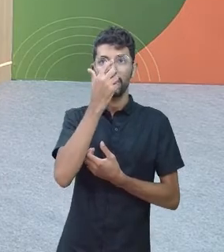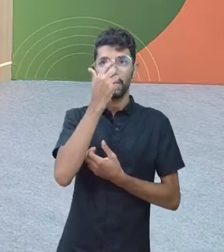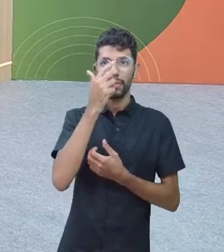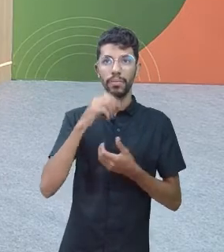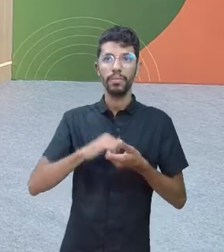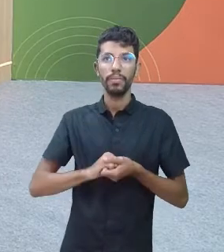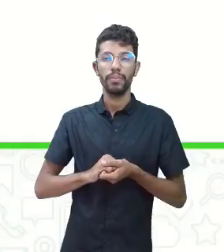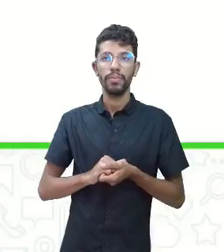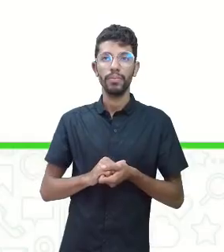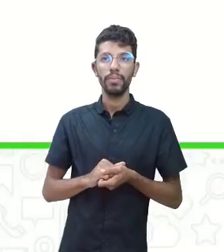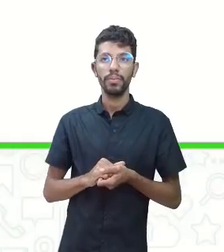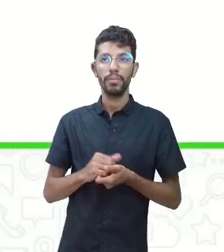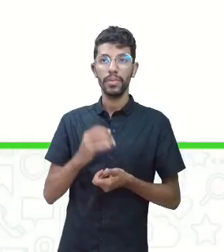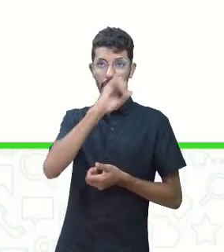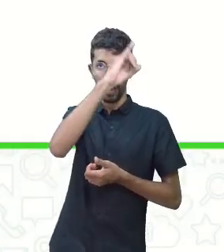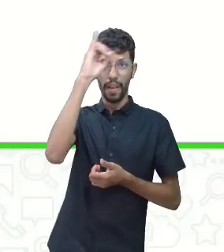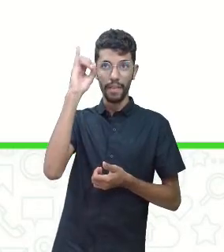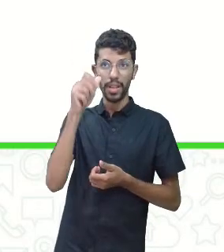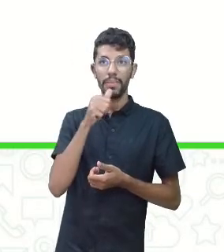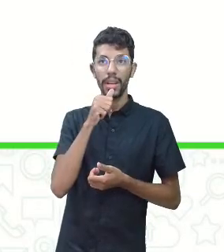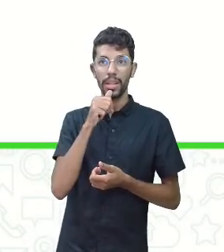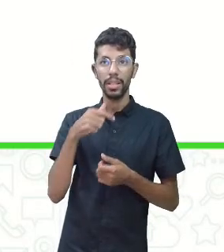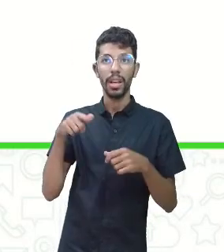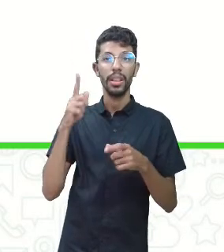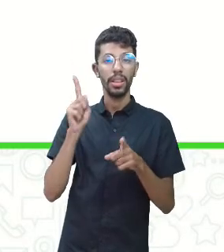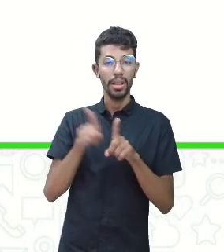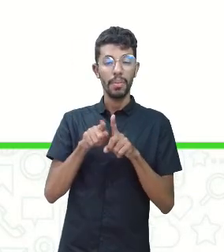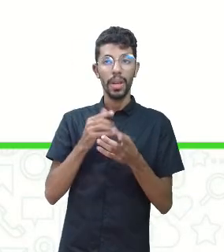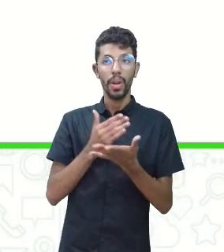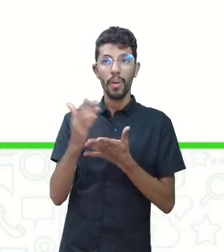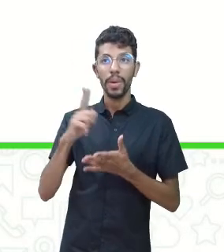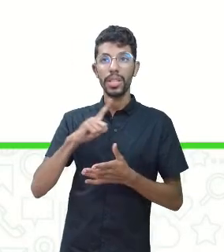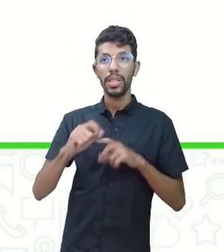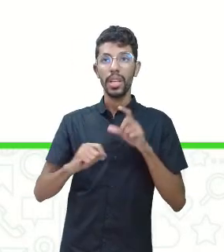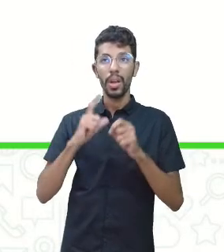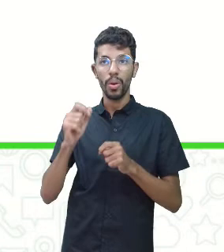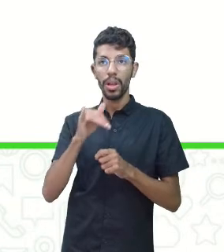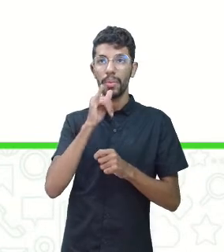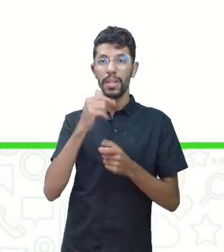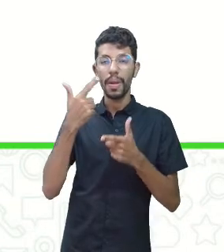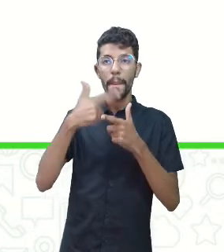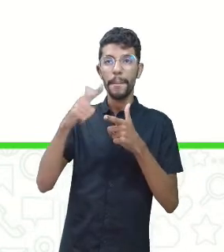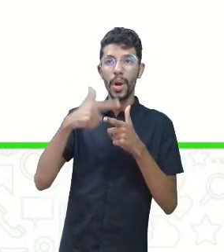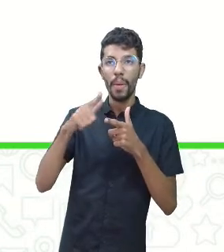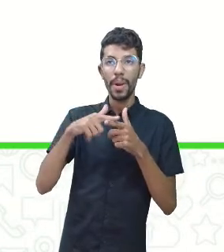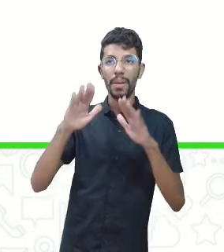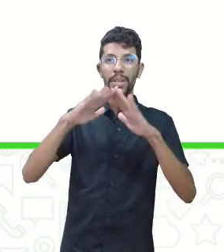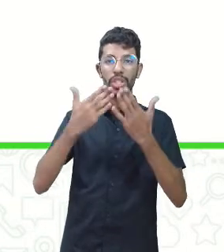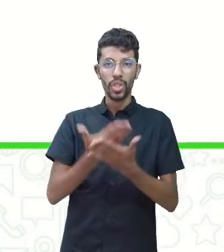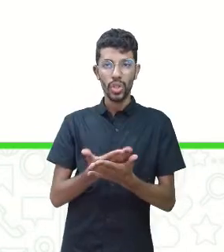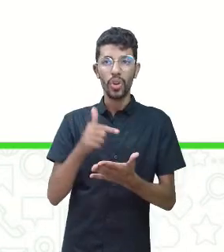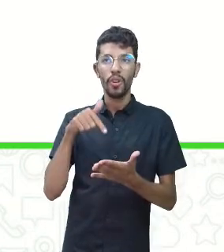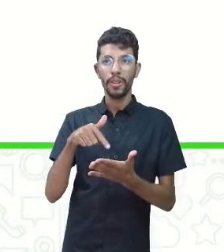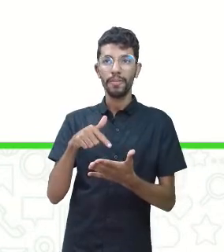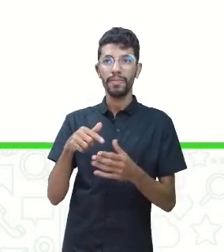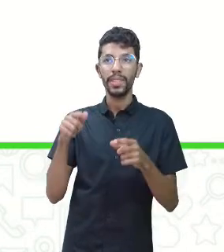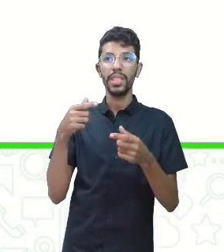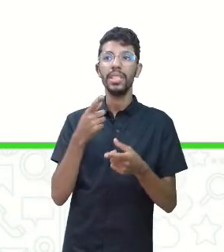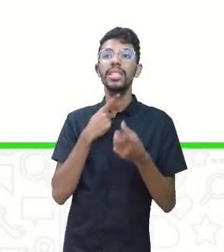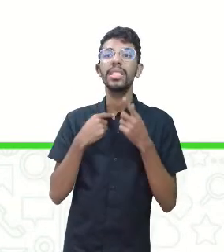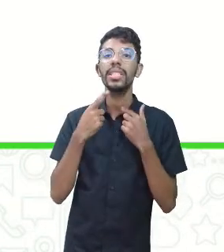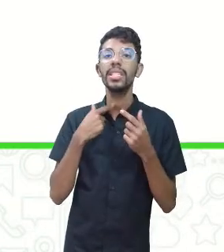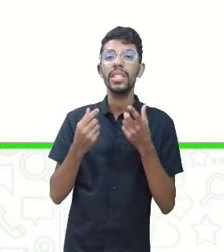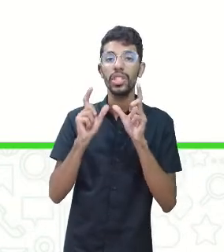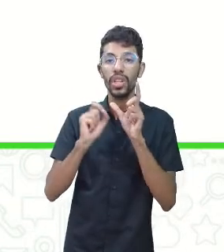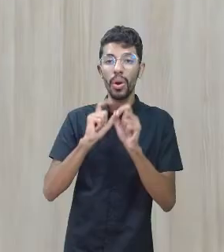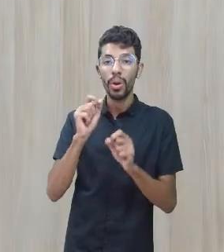Ela ainda começa a ter fobia escolar e manifesta o desejo de trocar de escola. Começa a falar